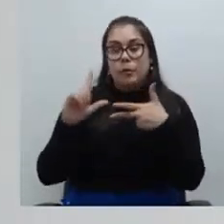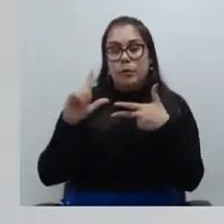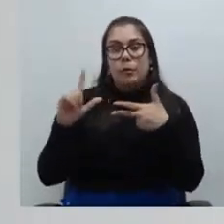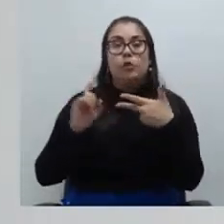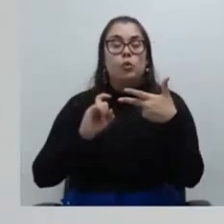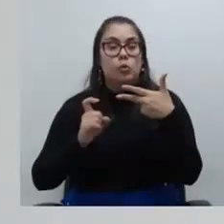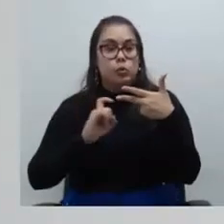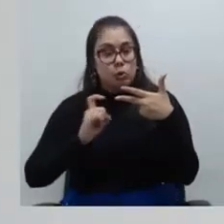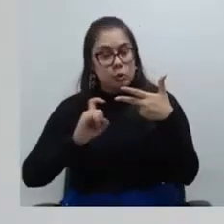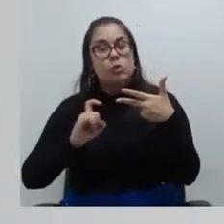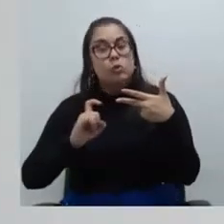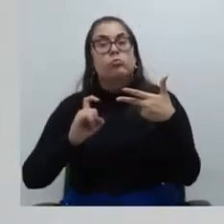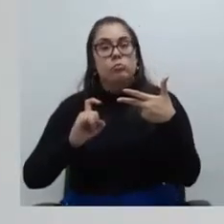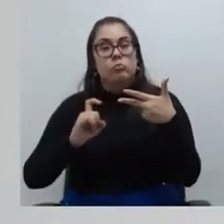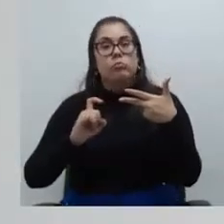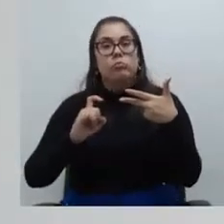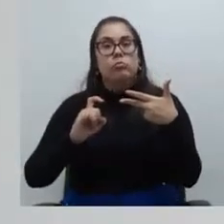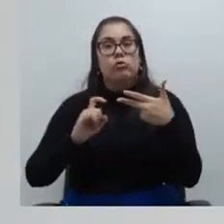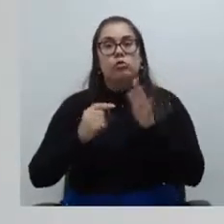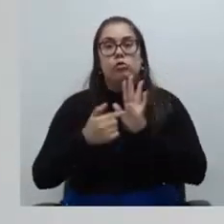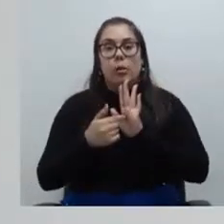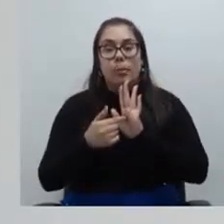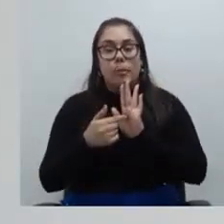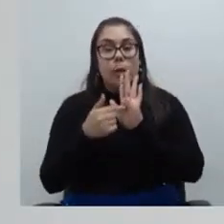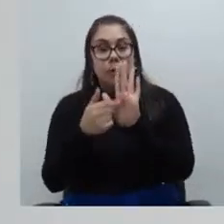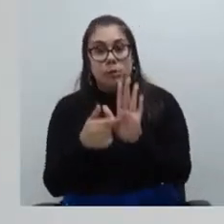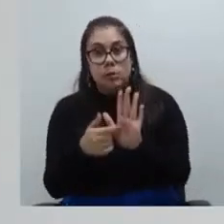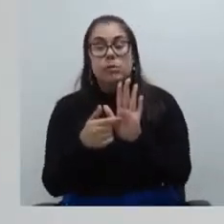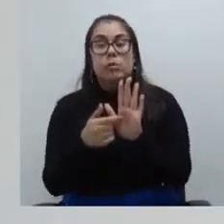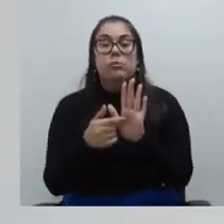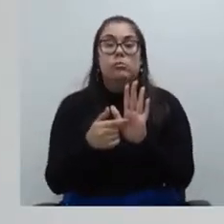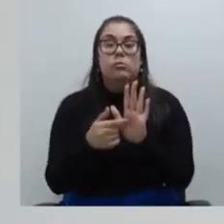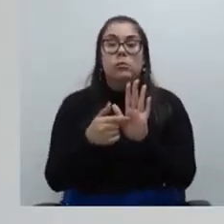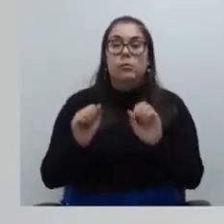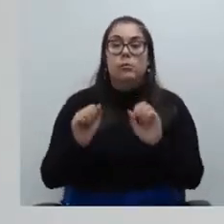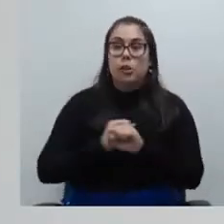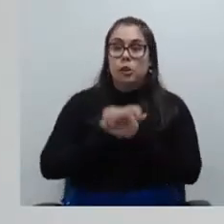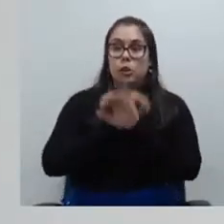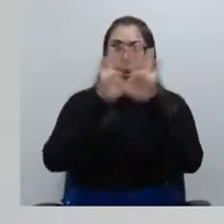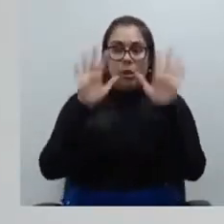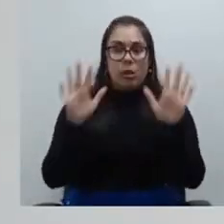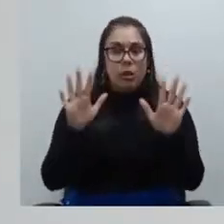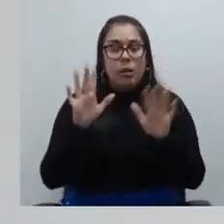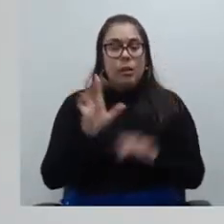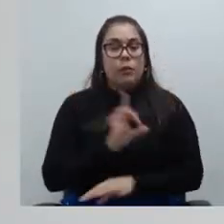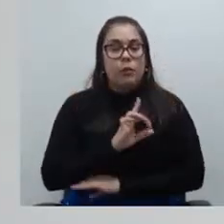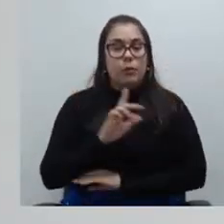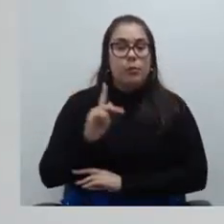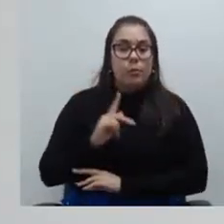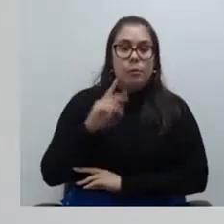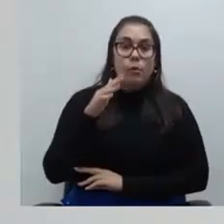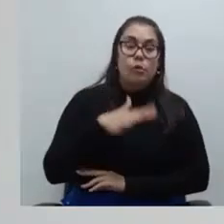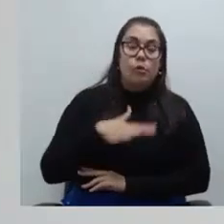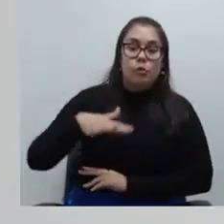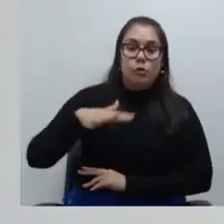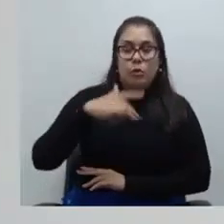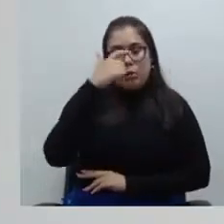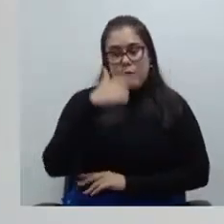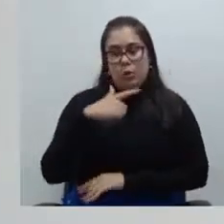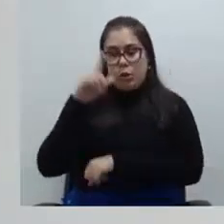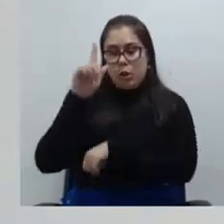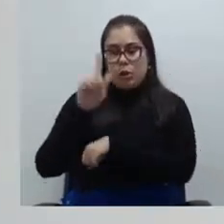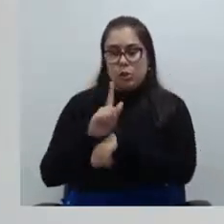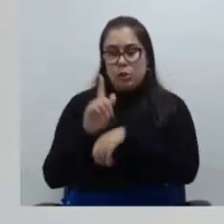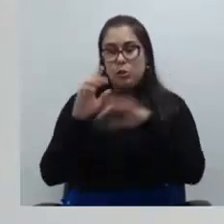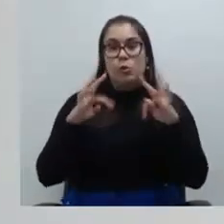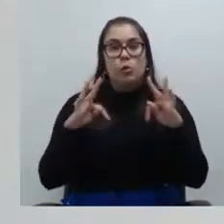Executivo tem sido reuniões primeiro de apresentação acho que é importante deixar claro que tanto a Defensoria Pública Geral quanto eu a gestão